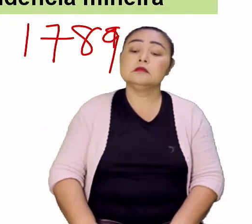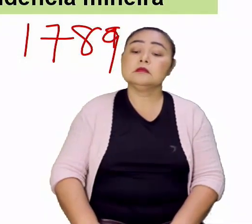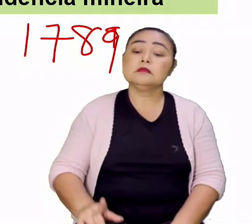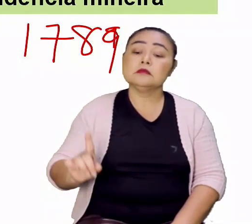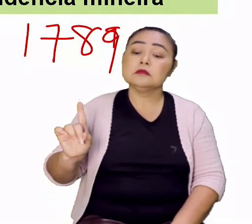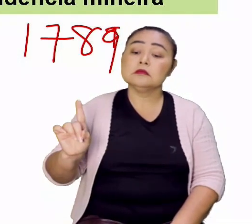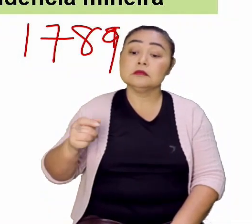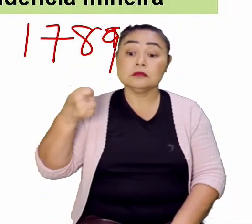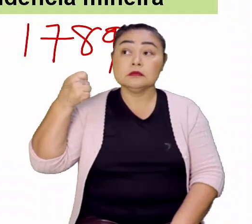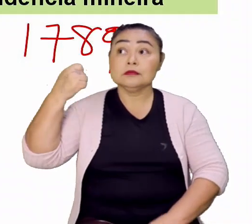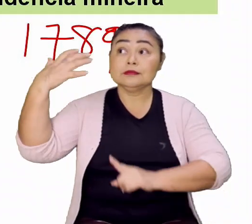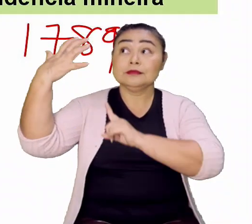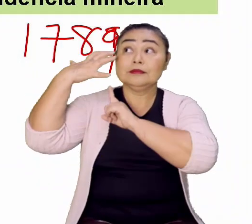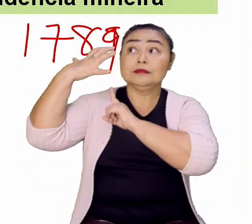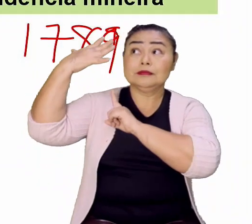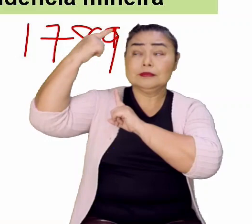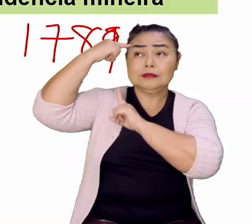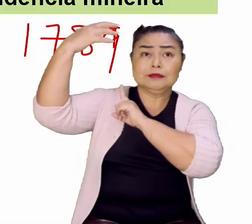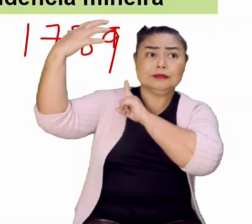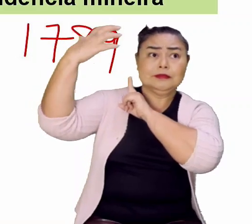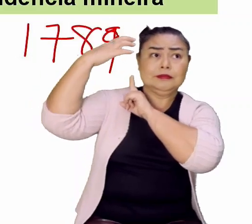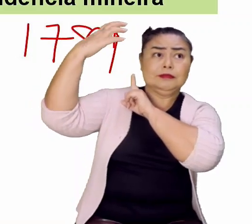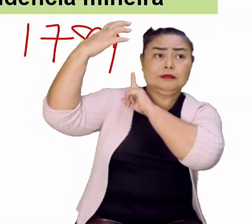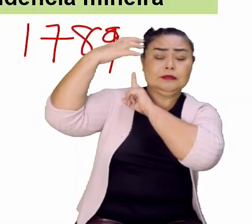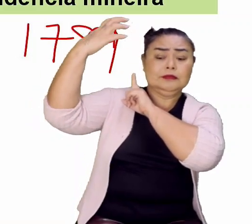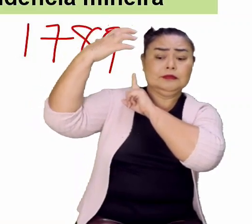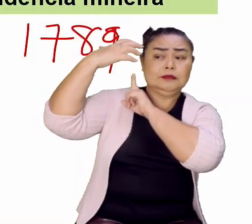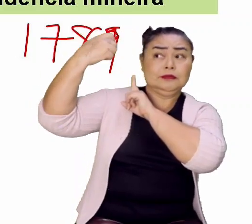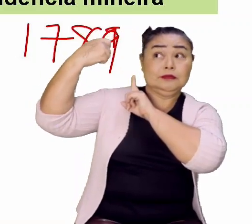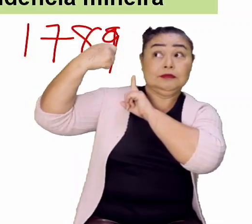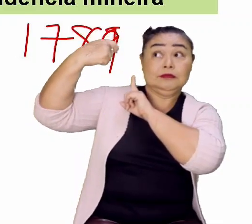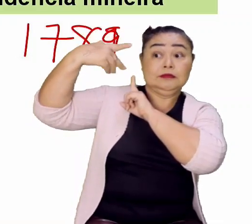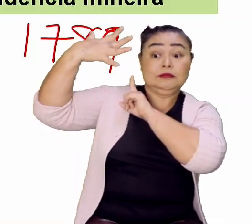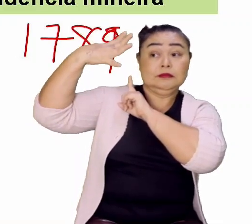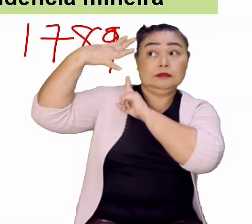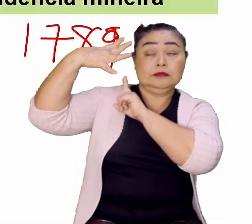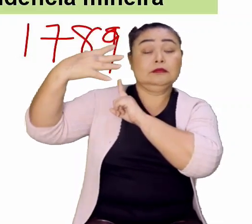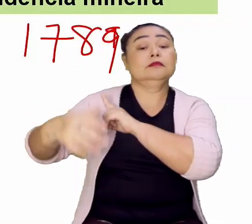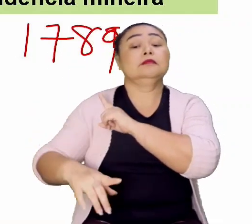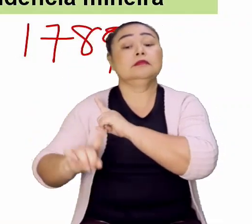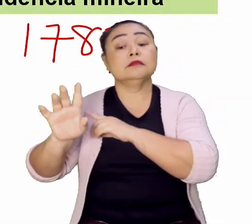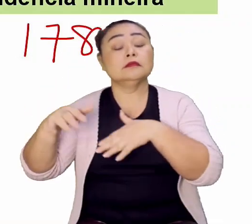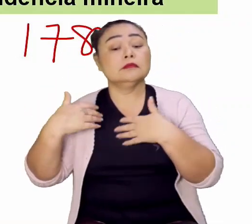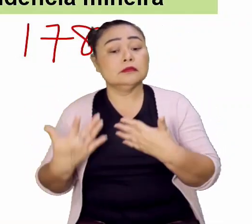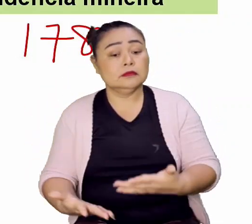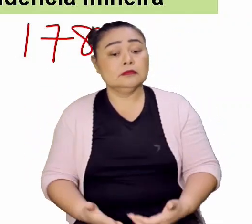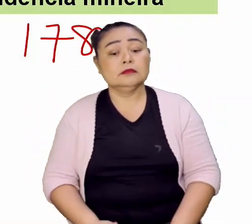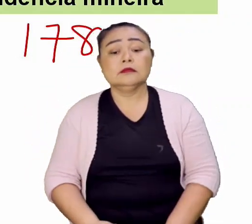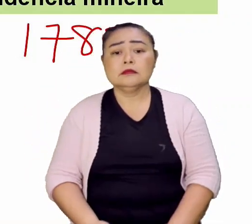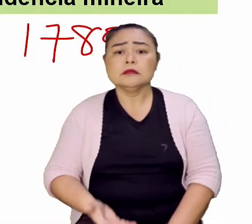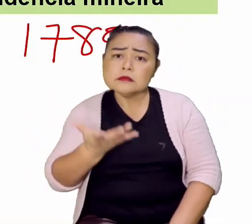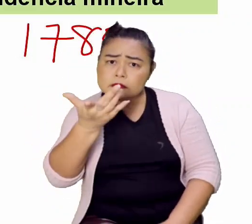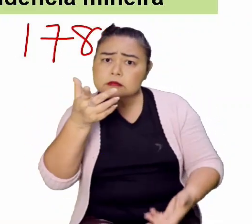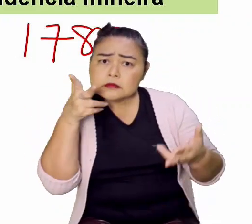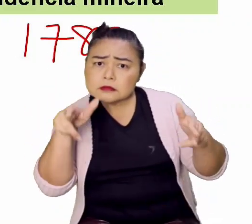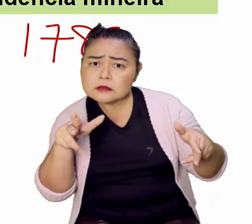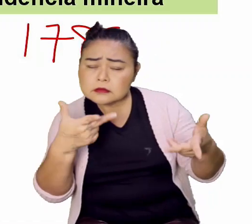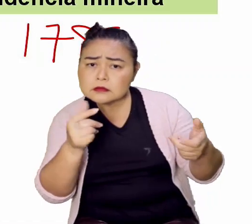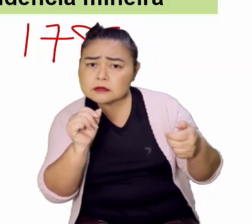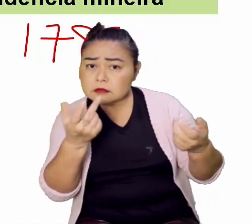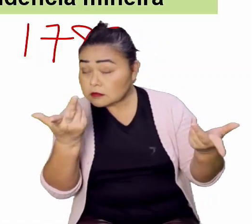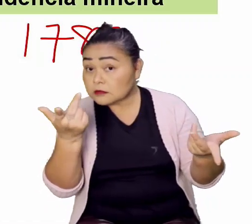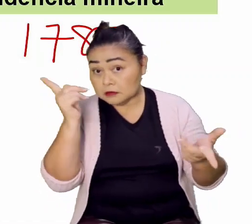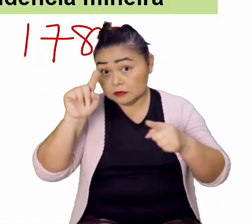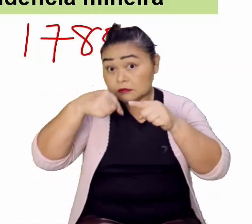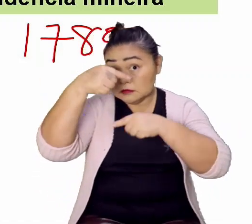pressão psicológica. Era uma intimidação. E aí? Tu quer fazer o mesmo? Você pode nascer